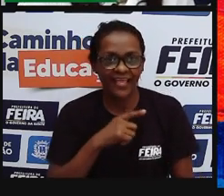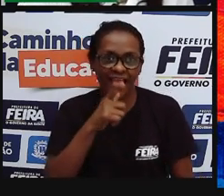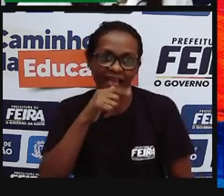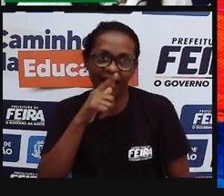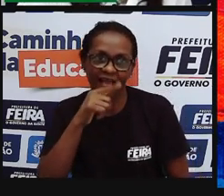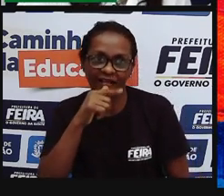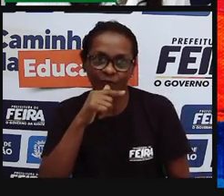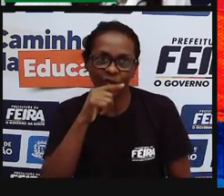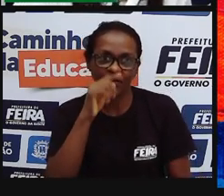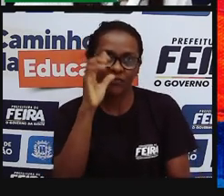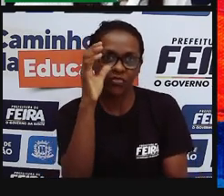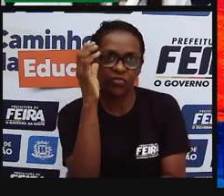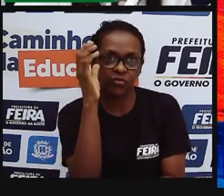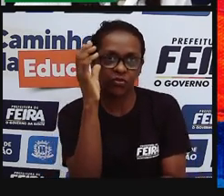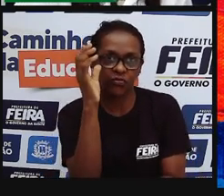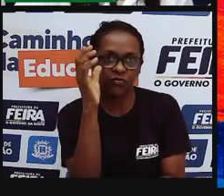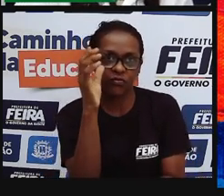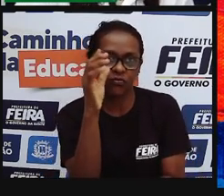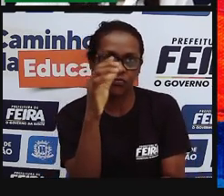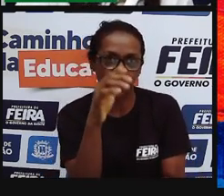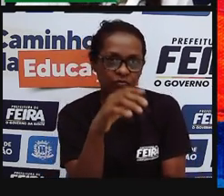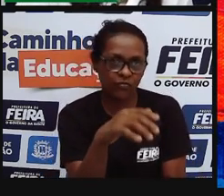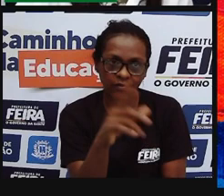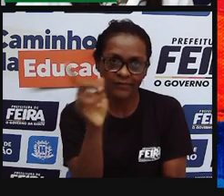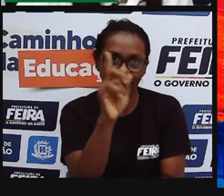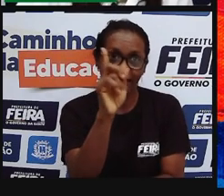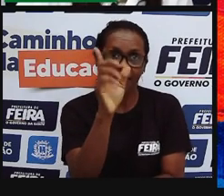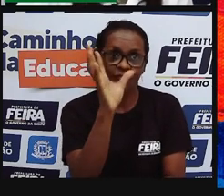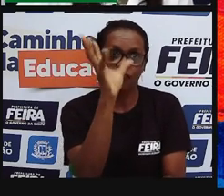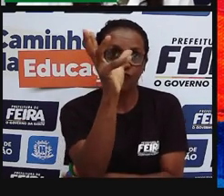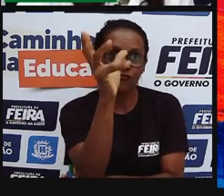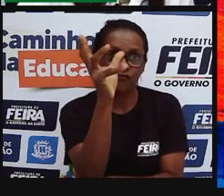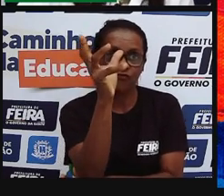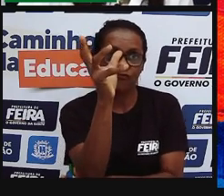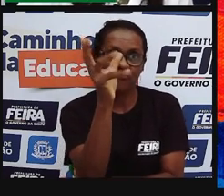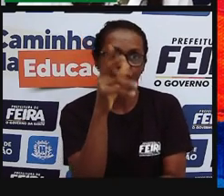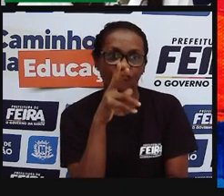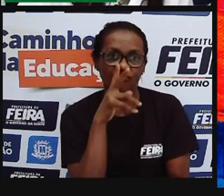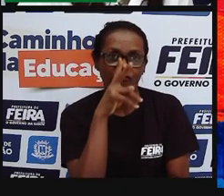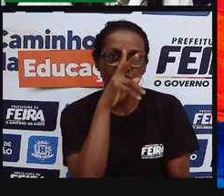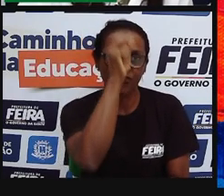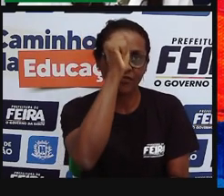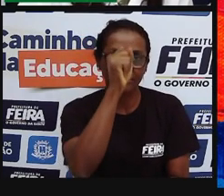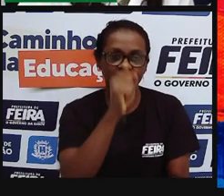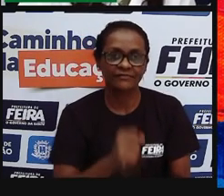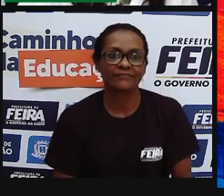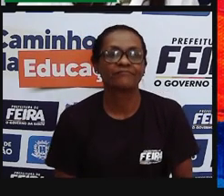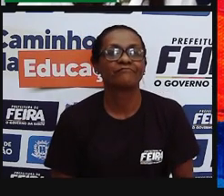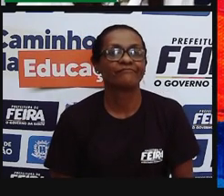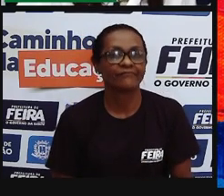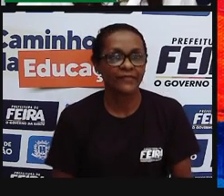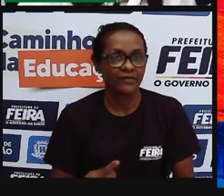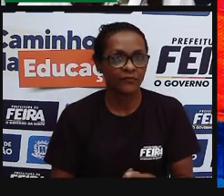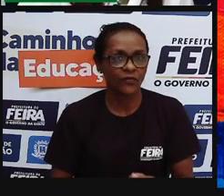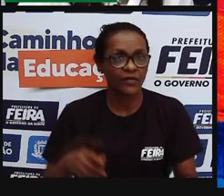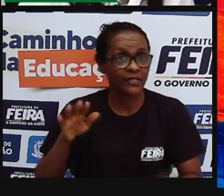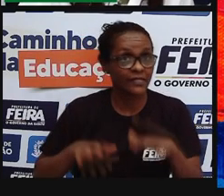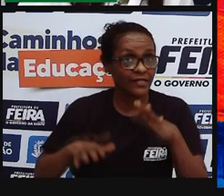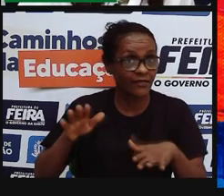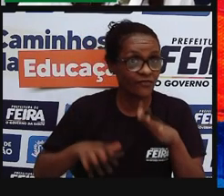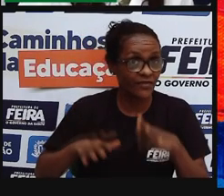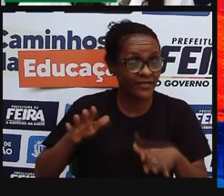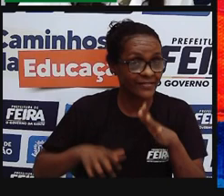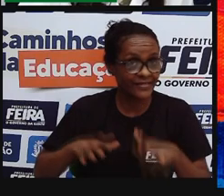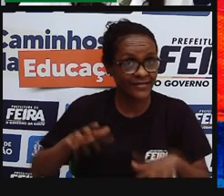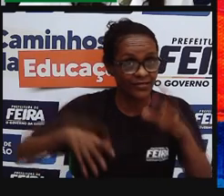né, ou por elas perderem, né, suas folhas durante os períodos de maior seca, para assim não